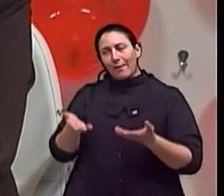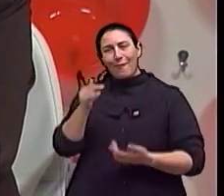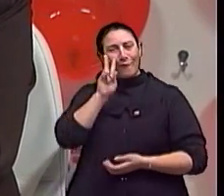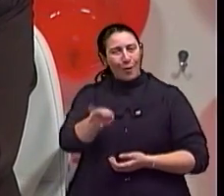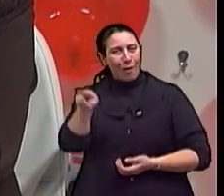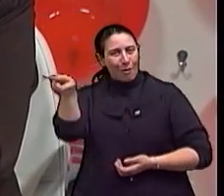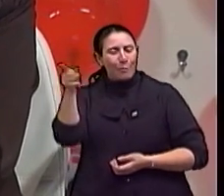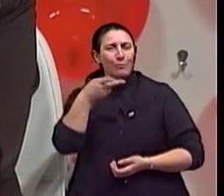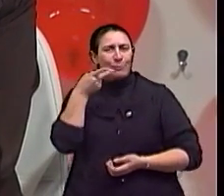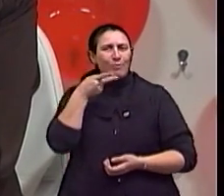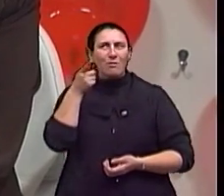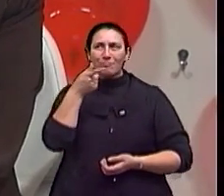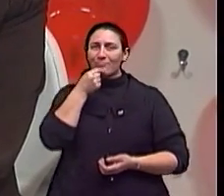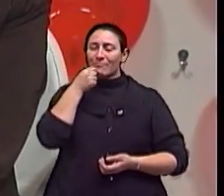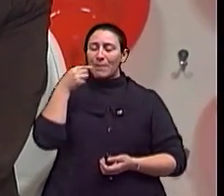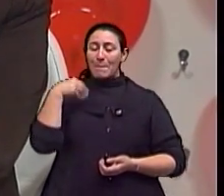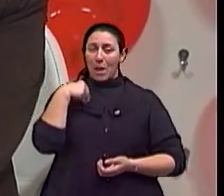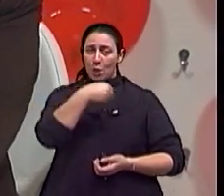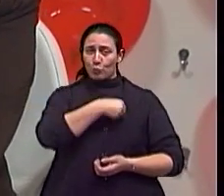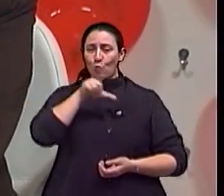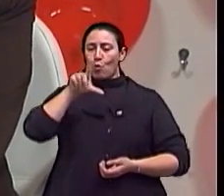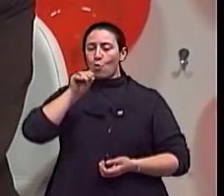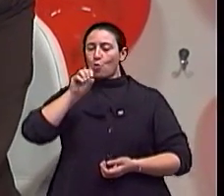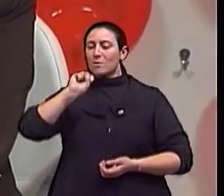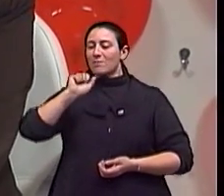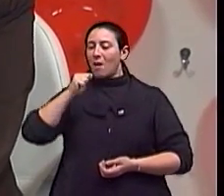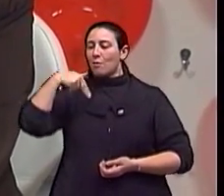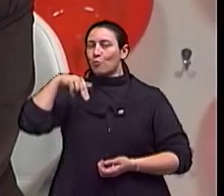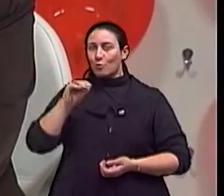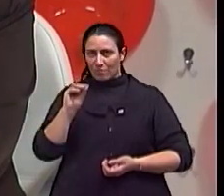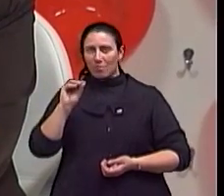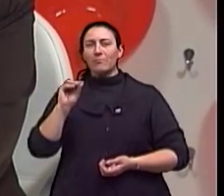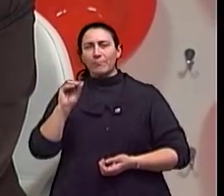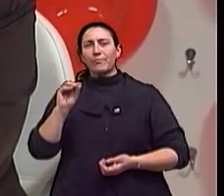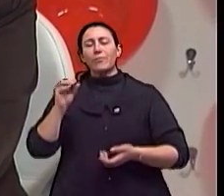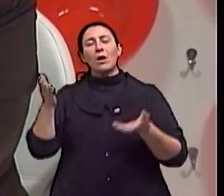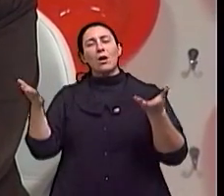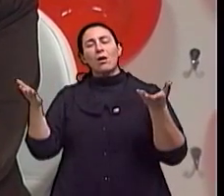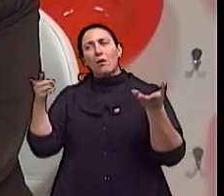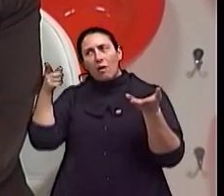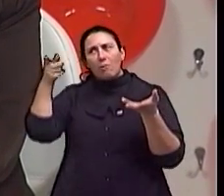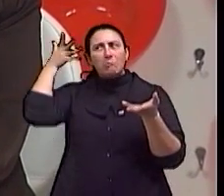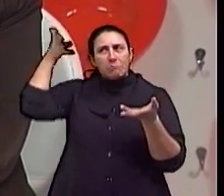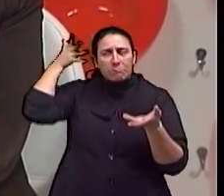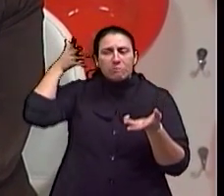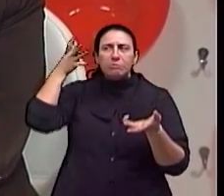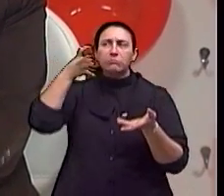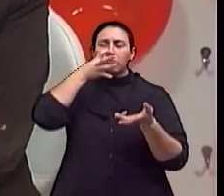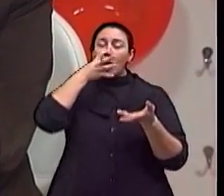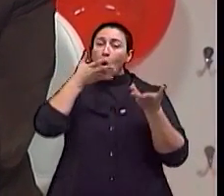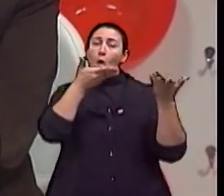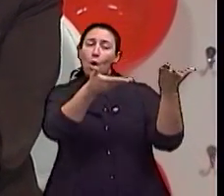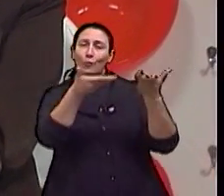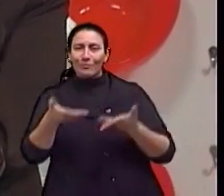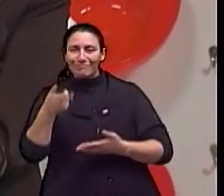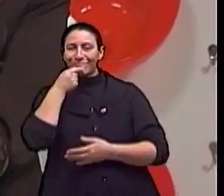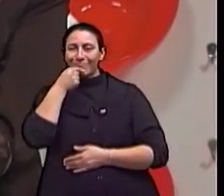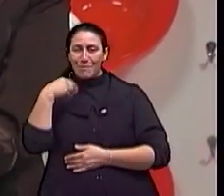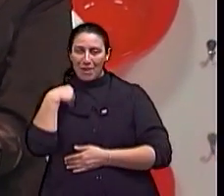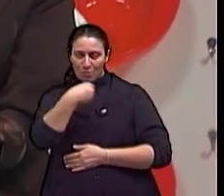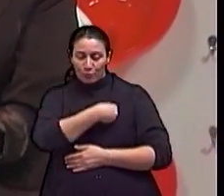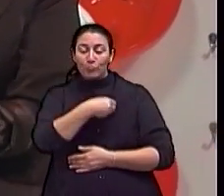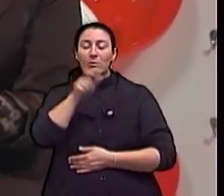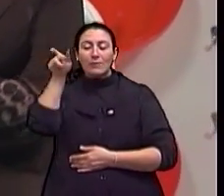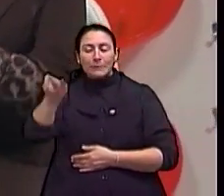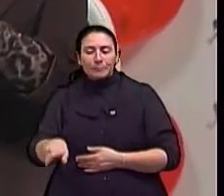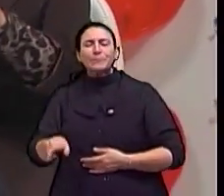gravação lá com o Dr. Lozano, nós vamos falar aqui, Dr. Lozano, vamos falar aqui sobre a questão da cirurgia. Dr., me diga